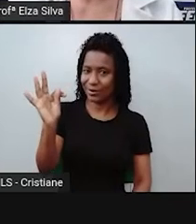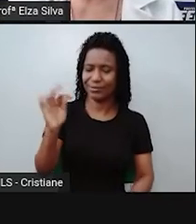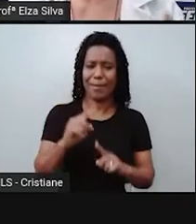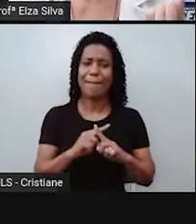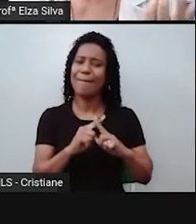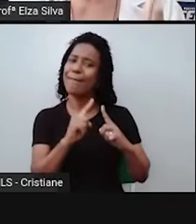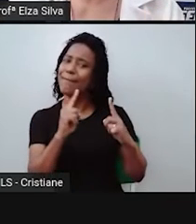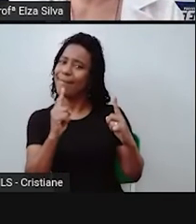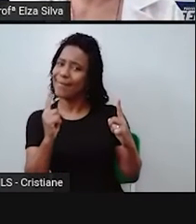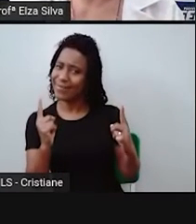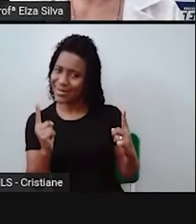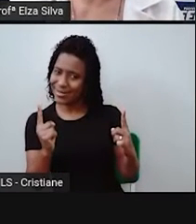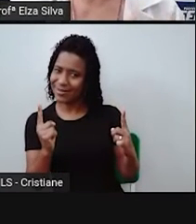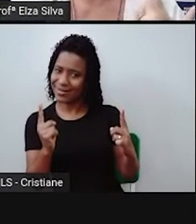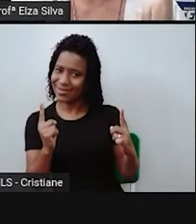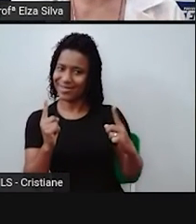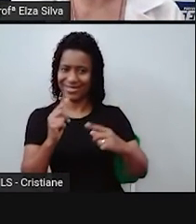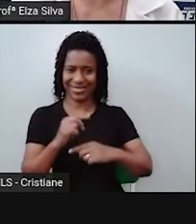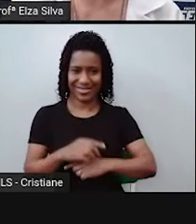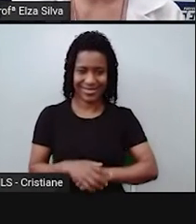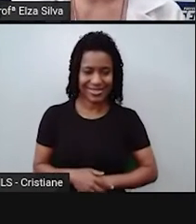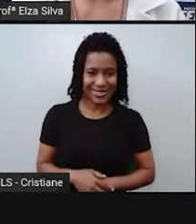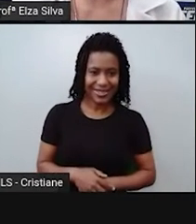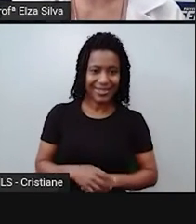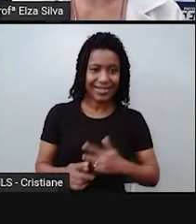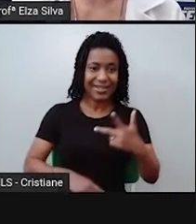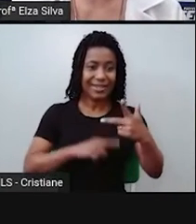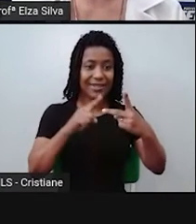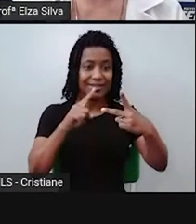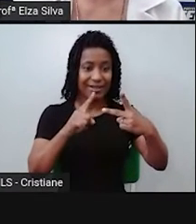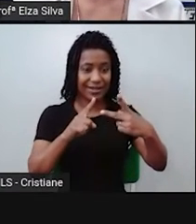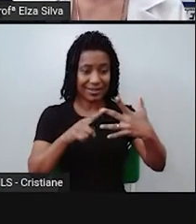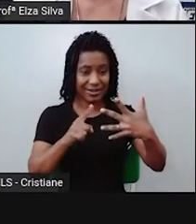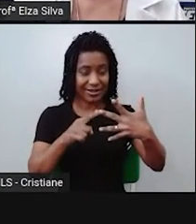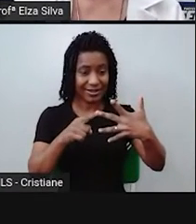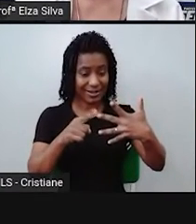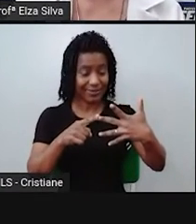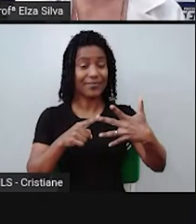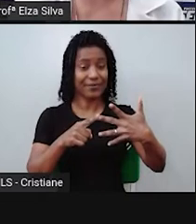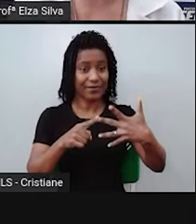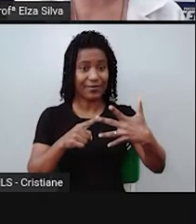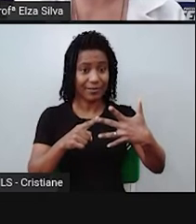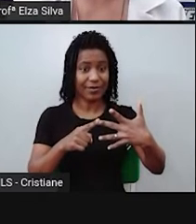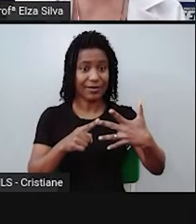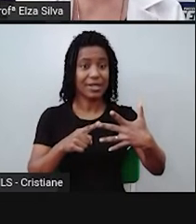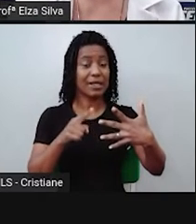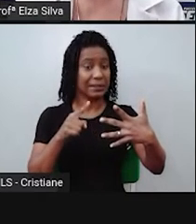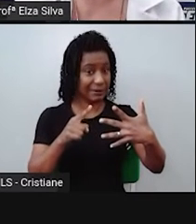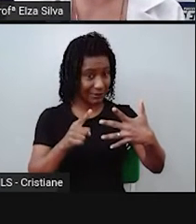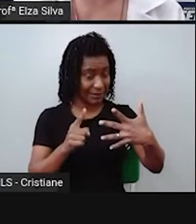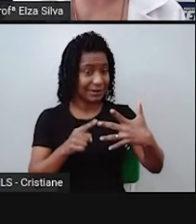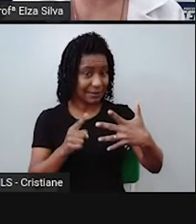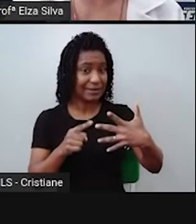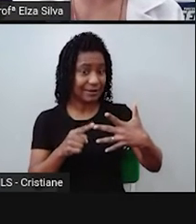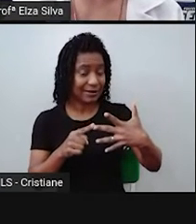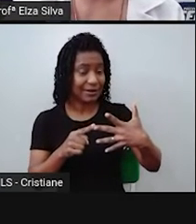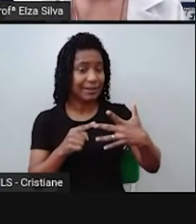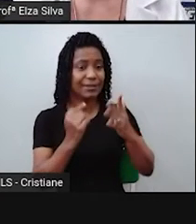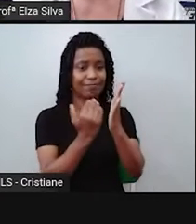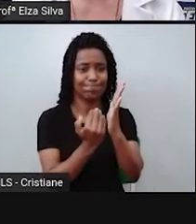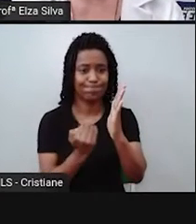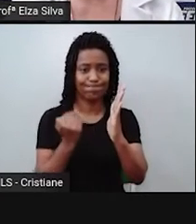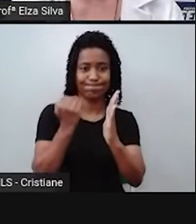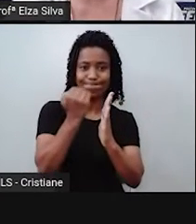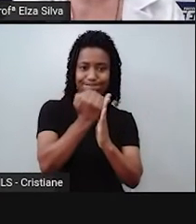Mas se a sua ideia é uma addition, ou seja, você quer acrescentar ações, acrescentar ideias,